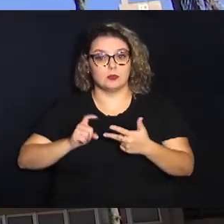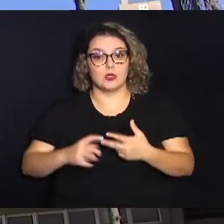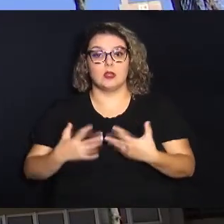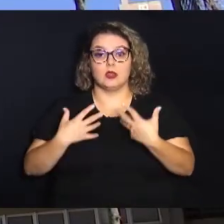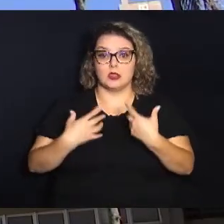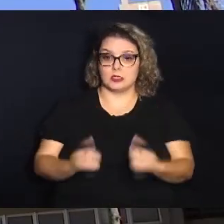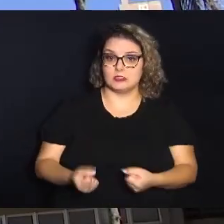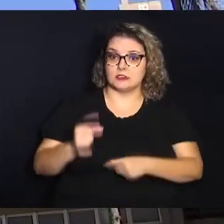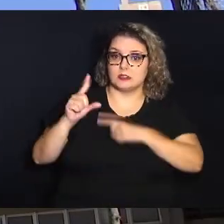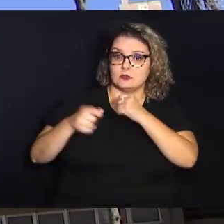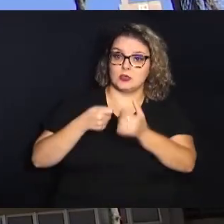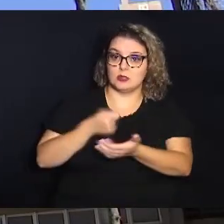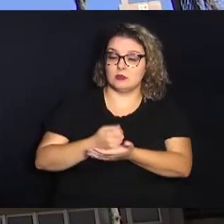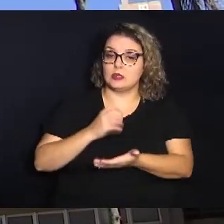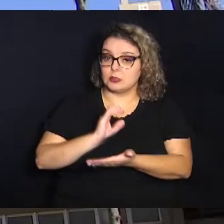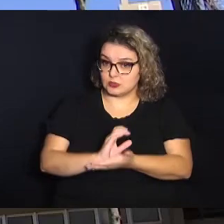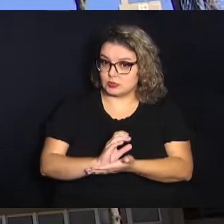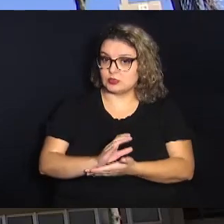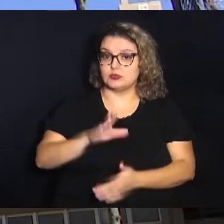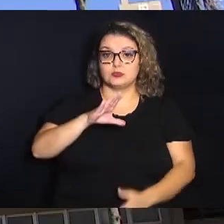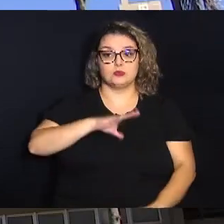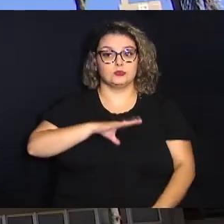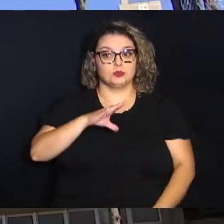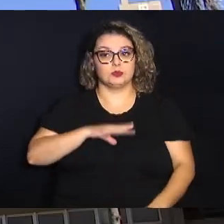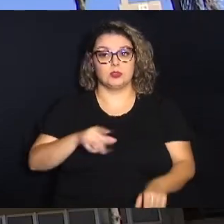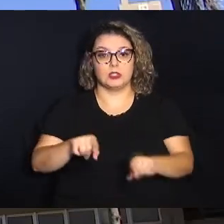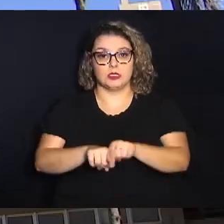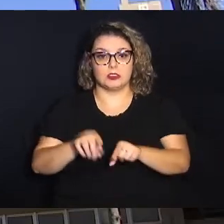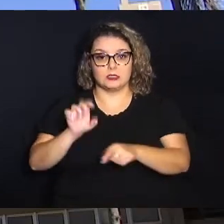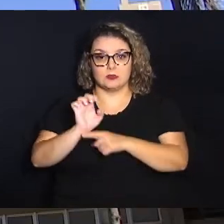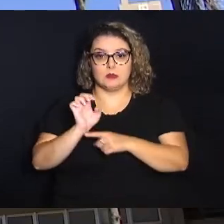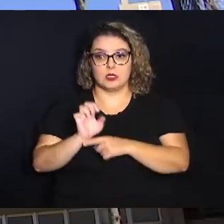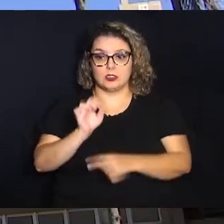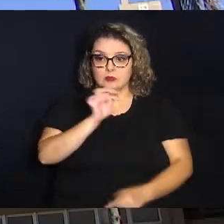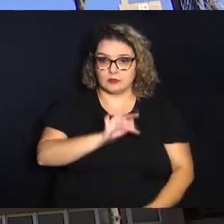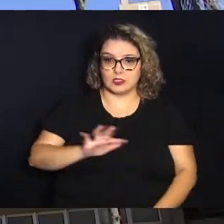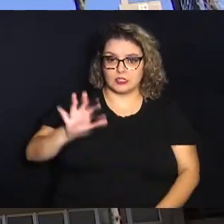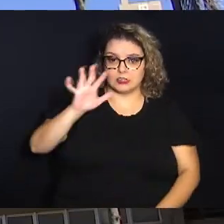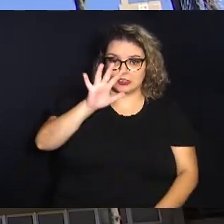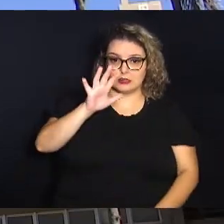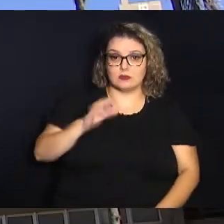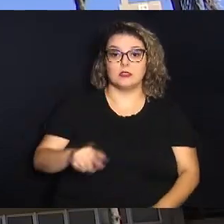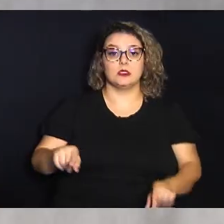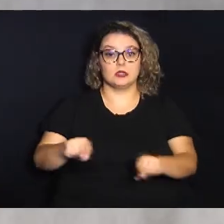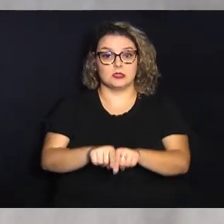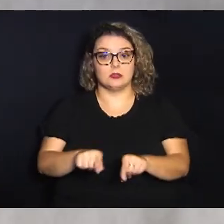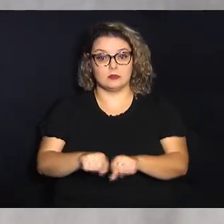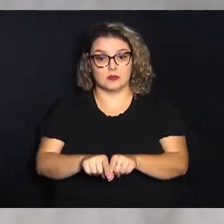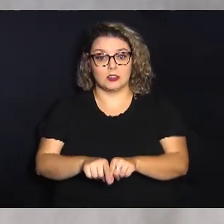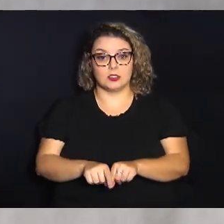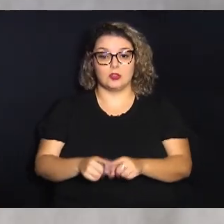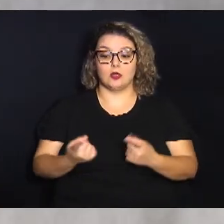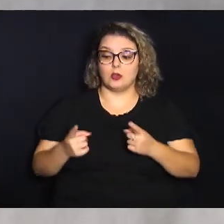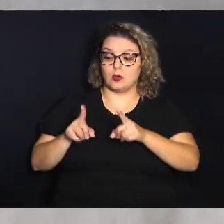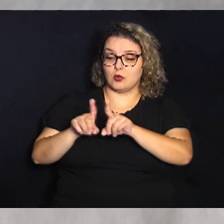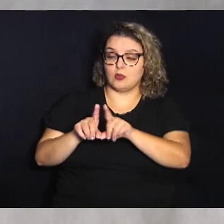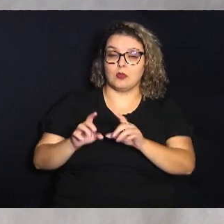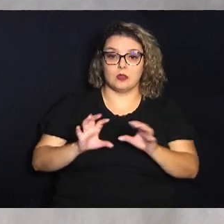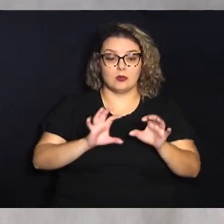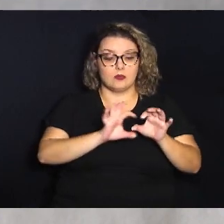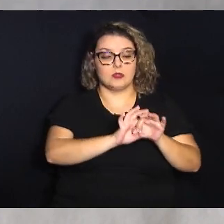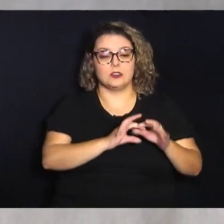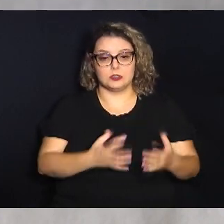poderá receber emendas parlamentares municipais, estaduais e federais Além de firmar